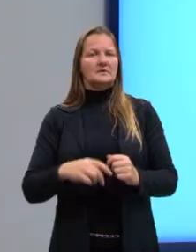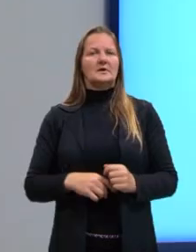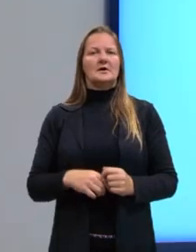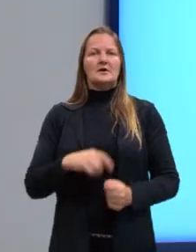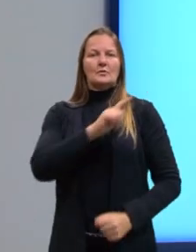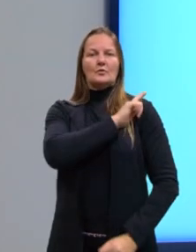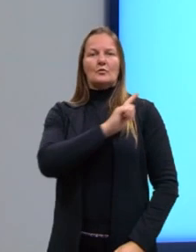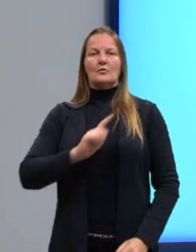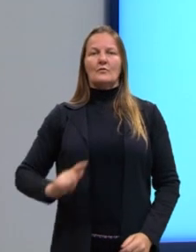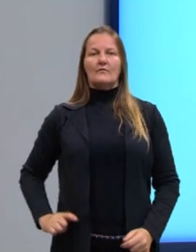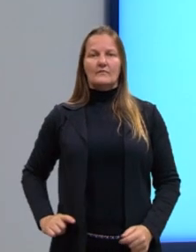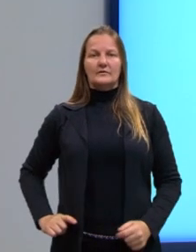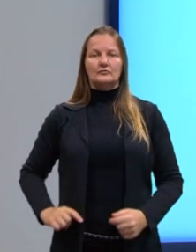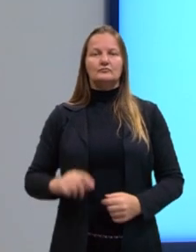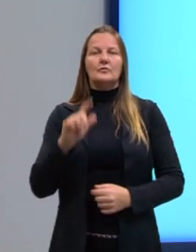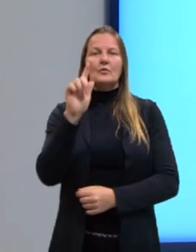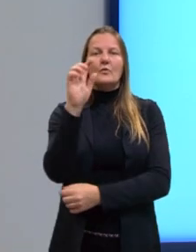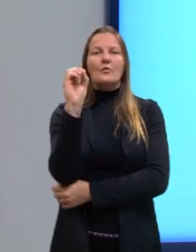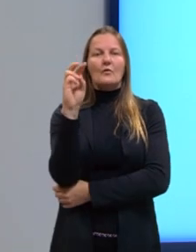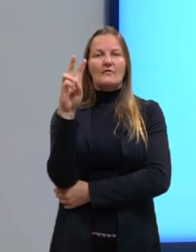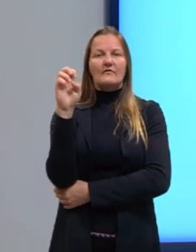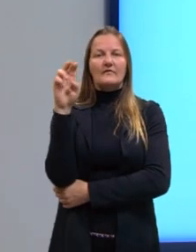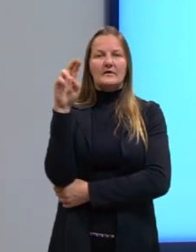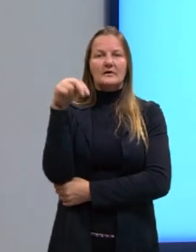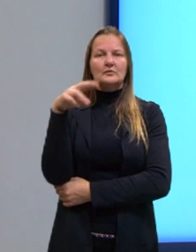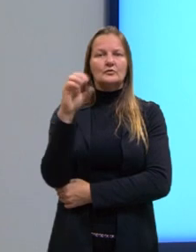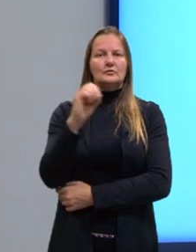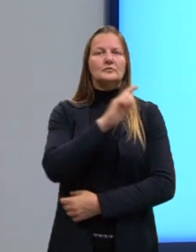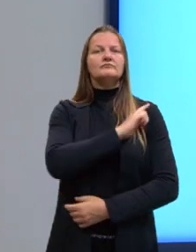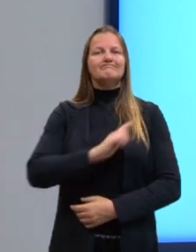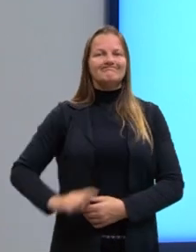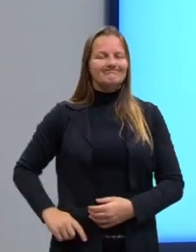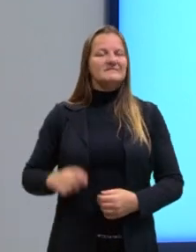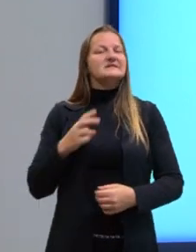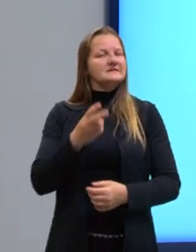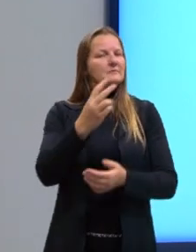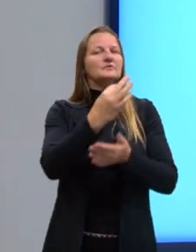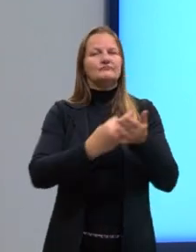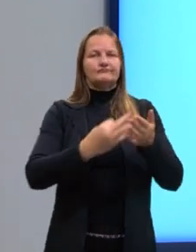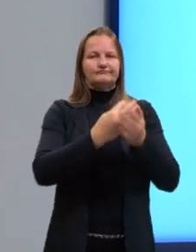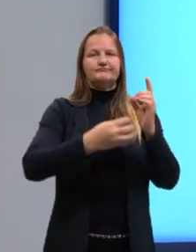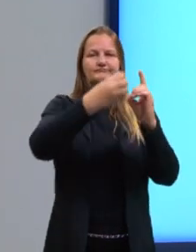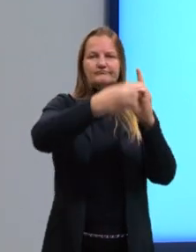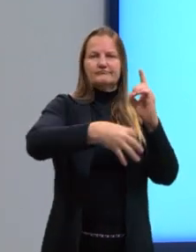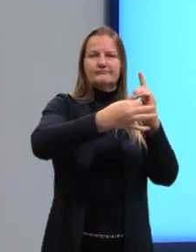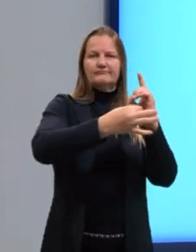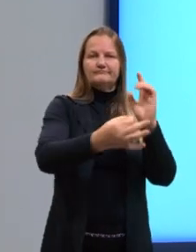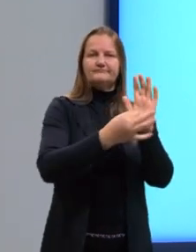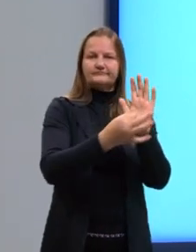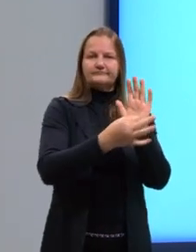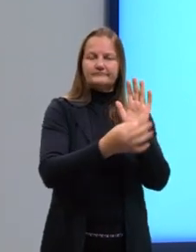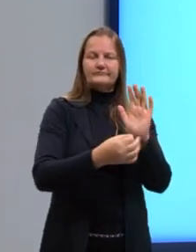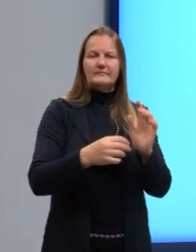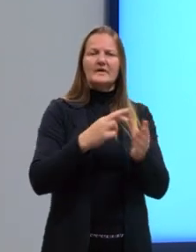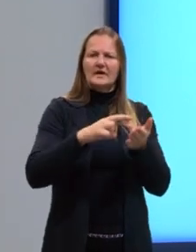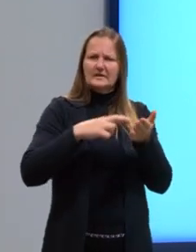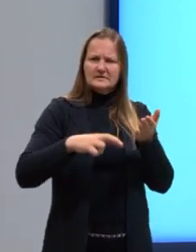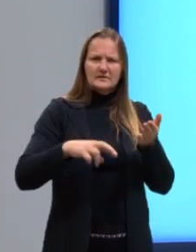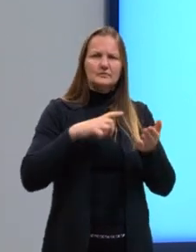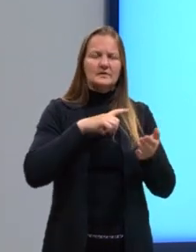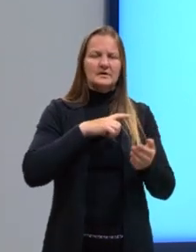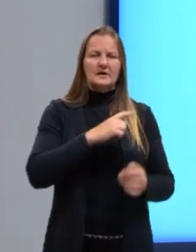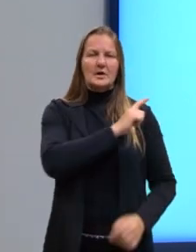Governo, outra palavra que aparece, tão recorrente nesses textos dissertativos argumentativos, nessas redações no Atamil.